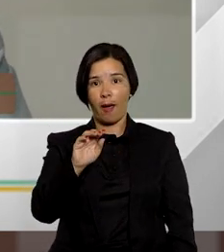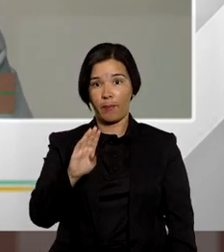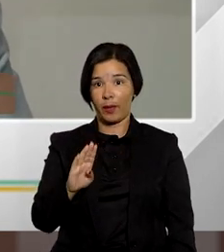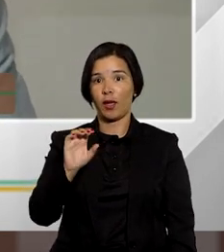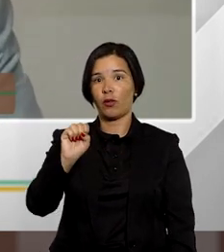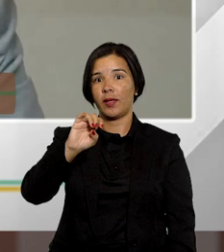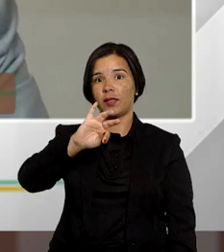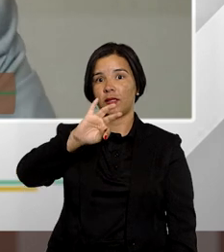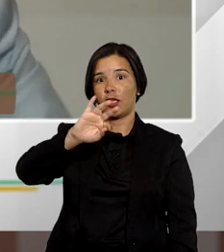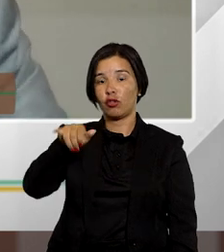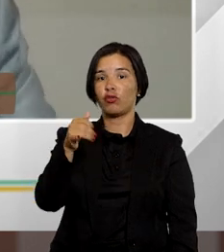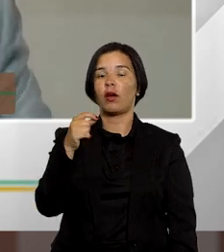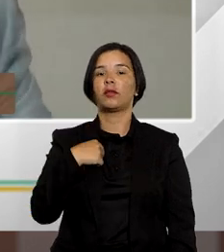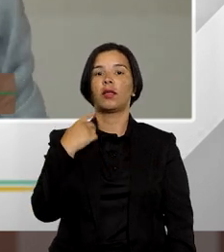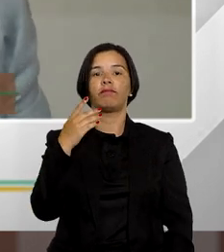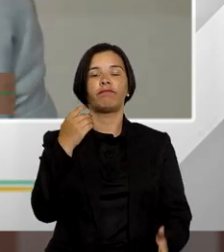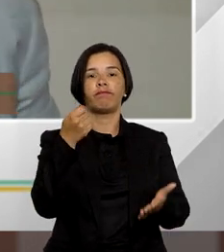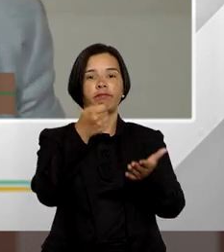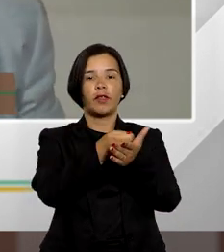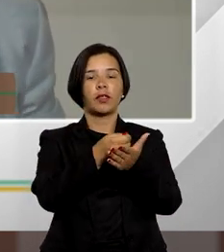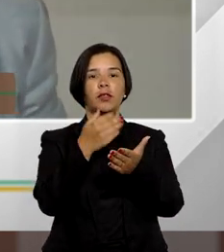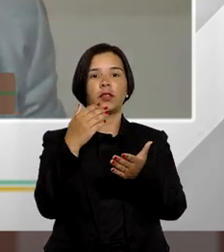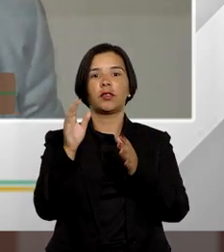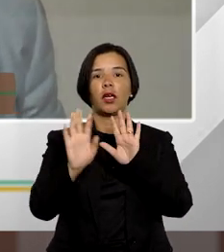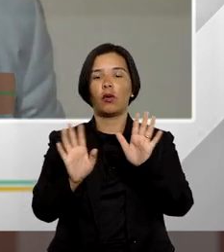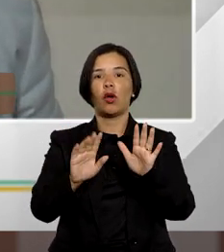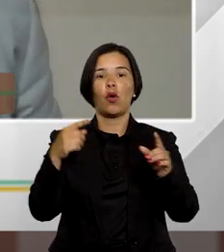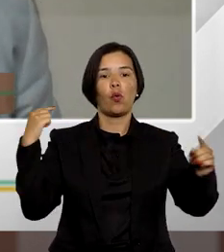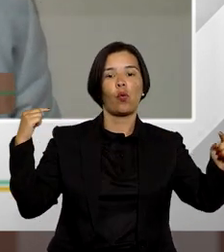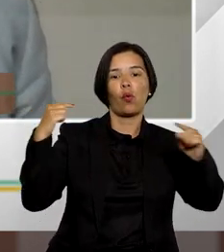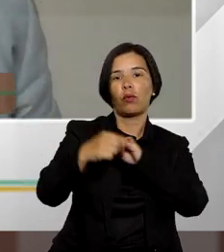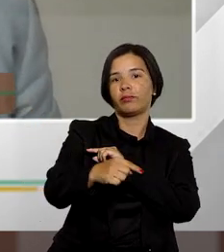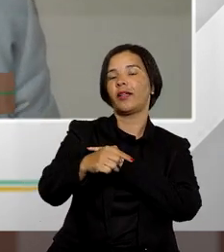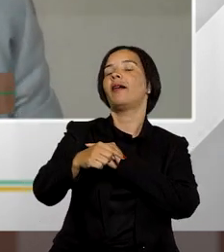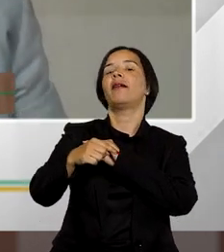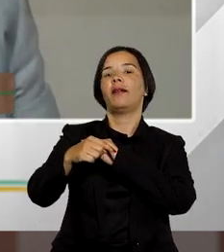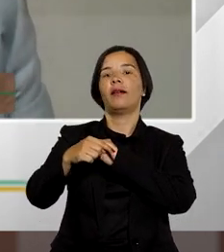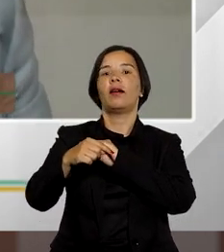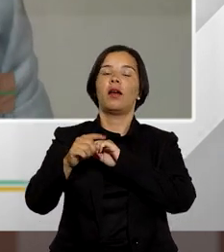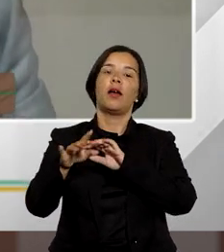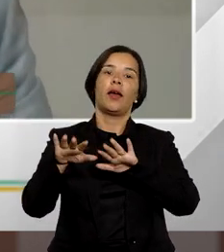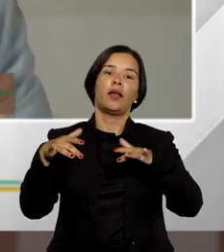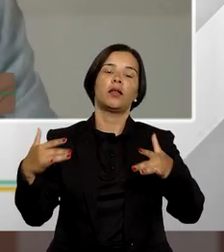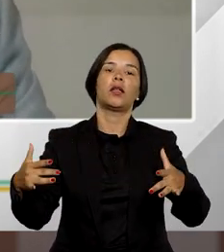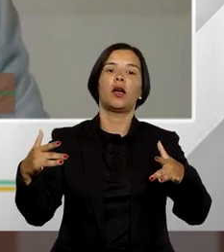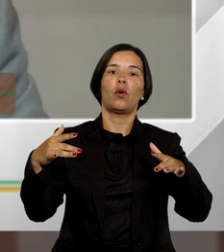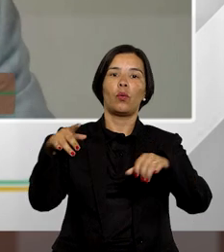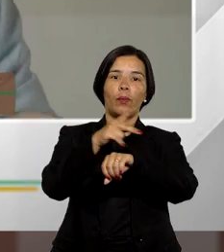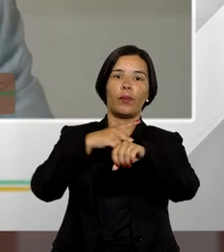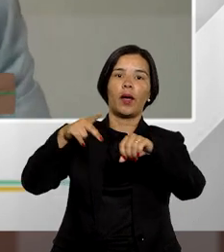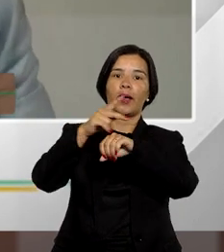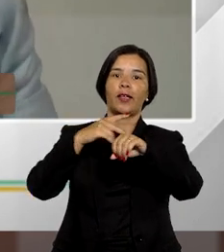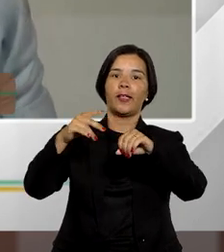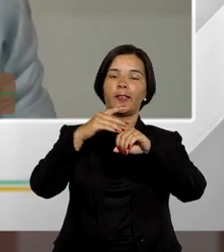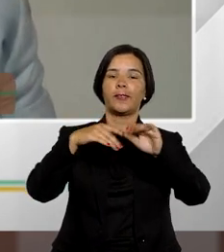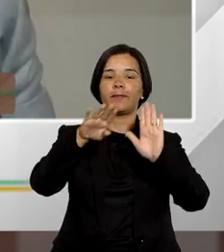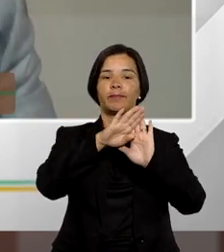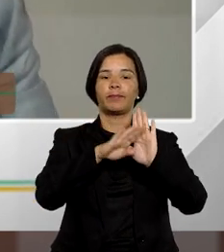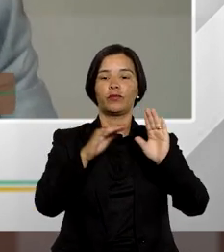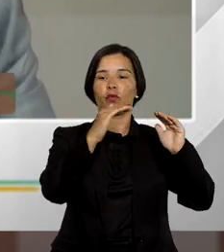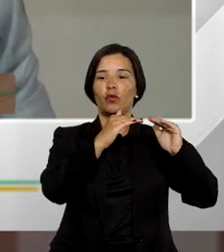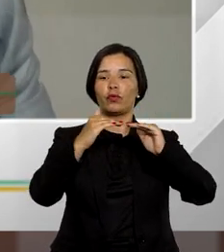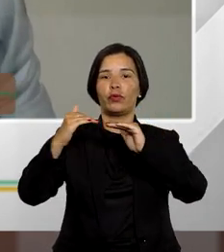precedente do STJ para que nenhuma decisão contrária ao que decidiu a Corte Especial vigore e com isso em todo o país sejam